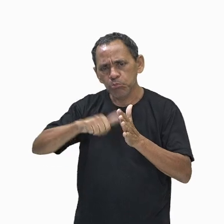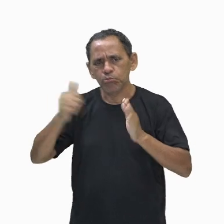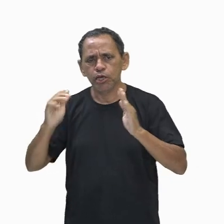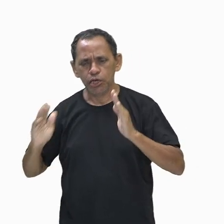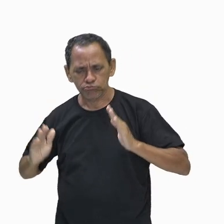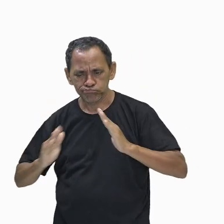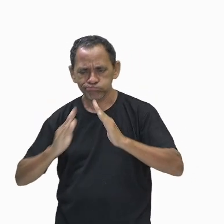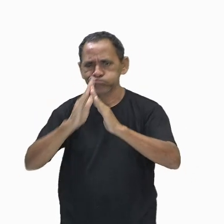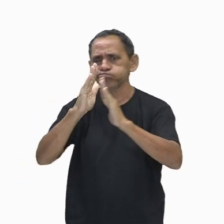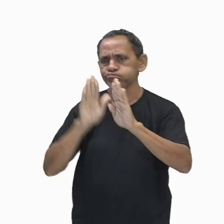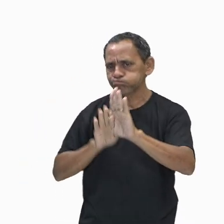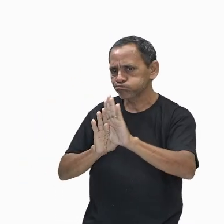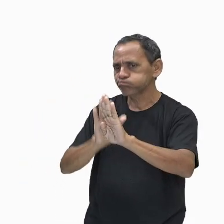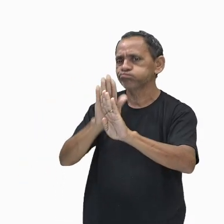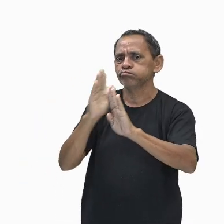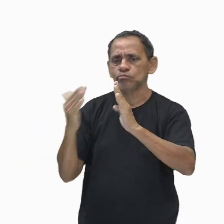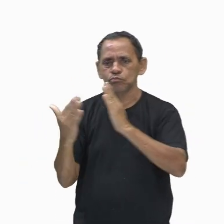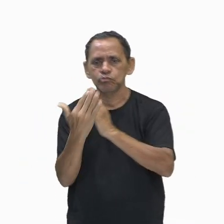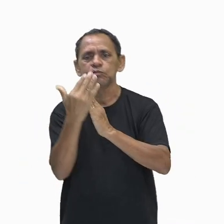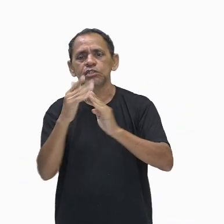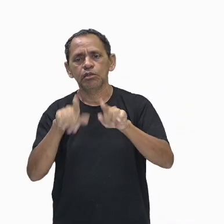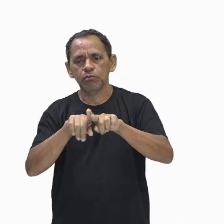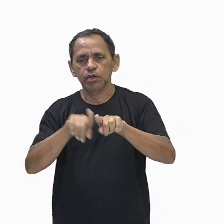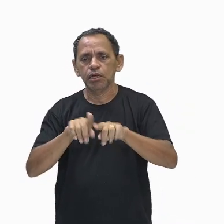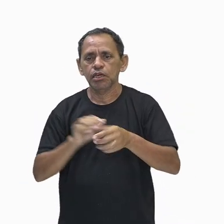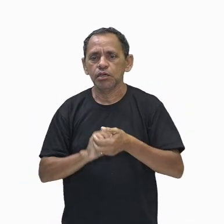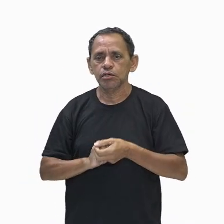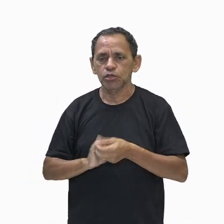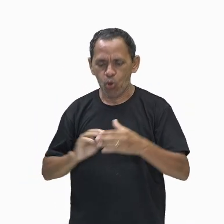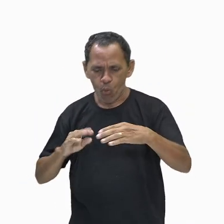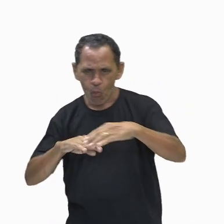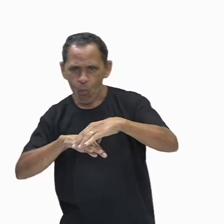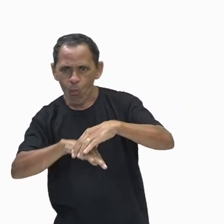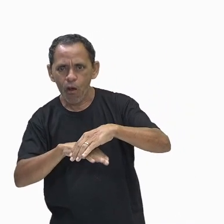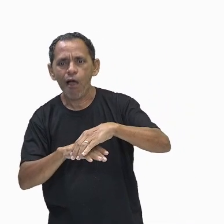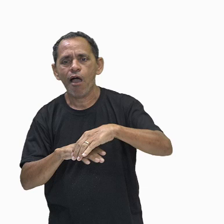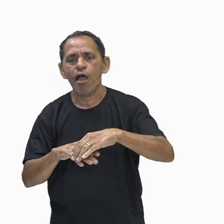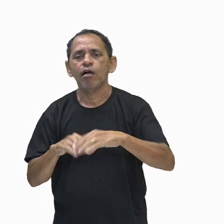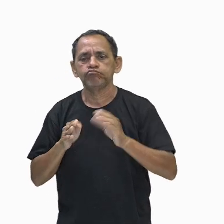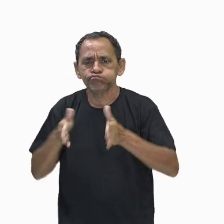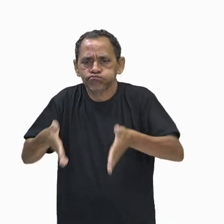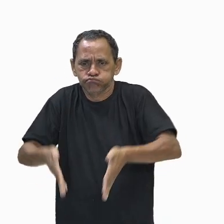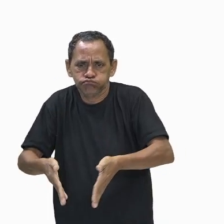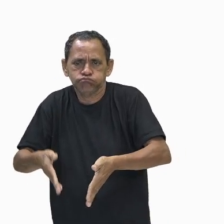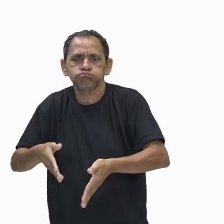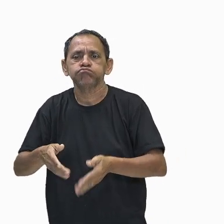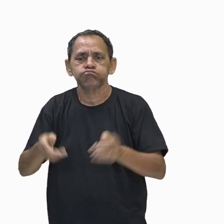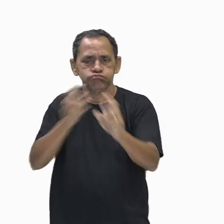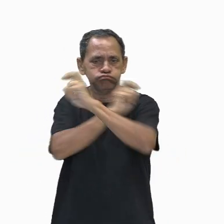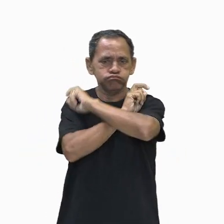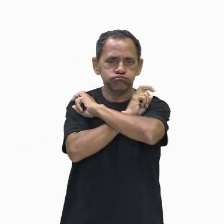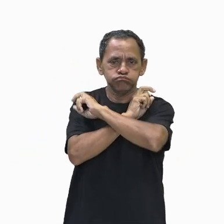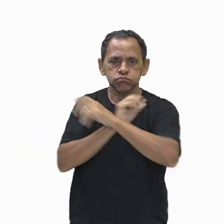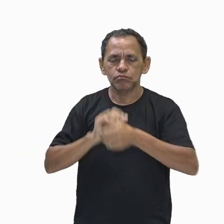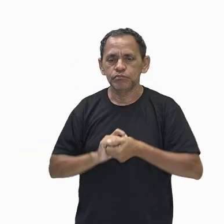pirâmides que eram, então, Túmulo dos faraós. Ficavam próximas a Memphis, que era, então, aí o centro